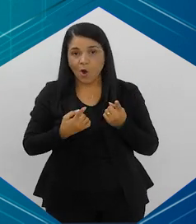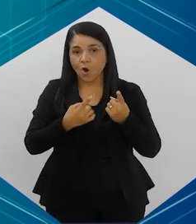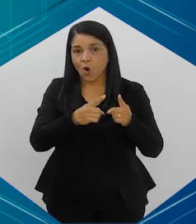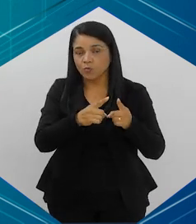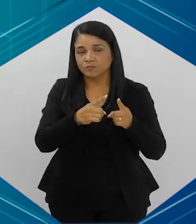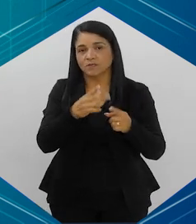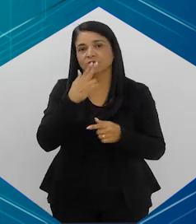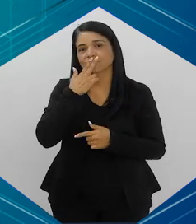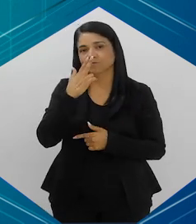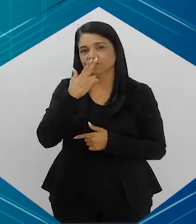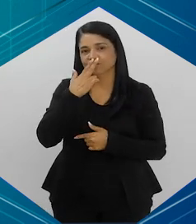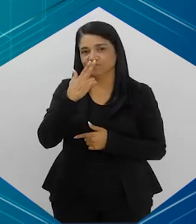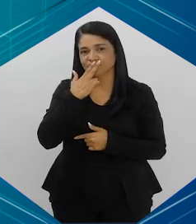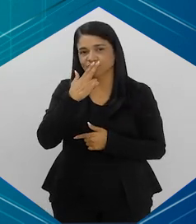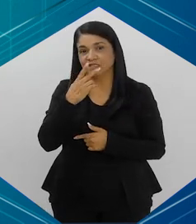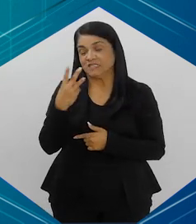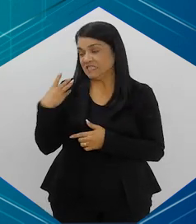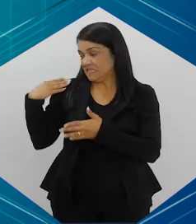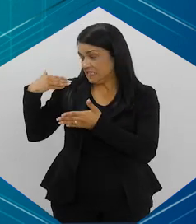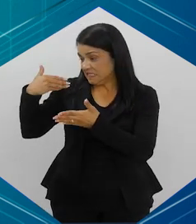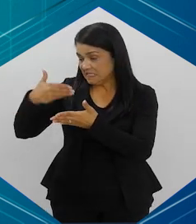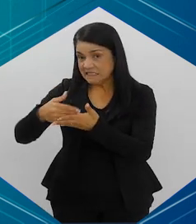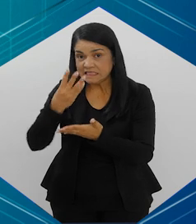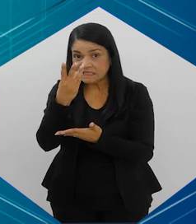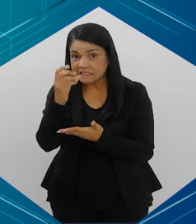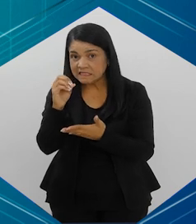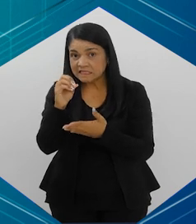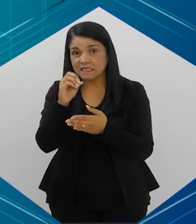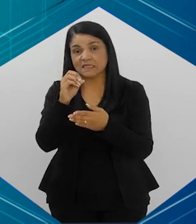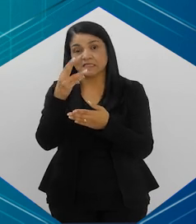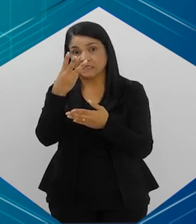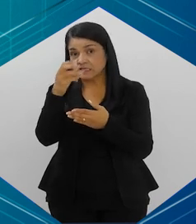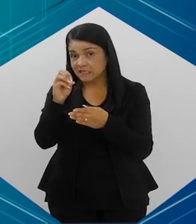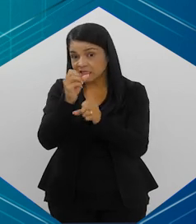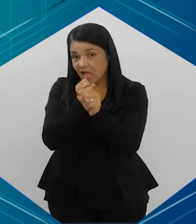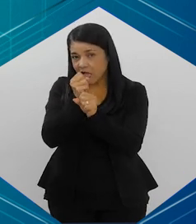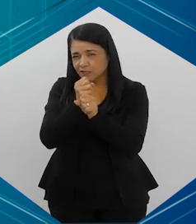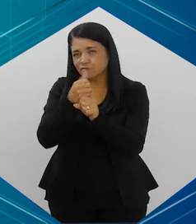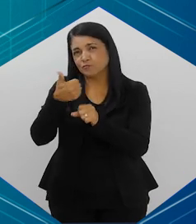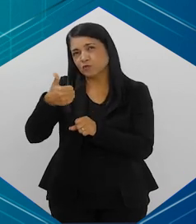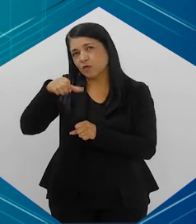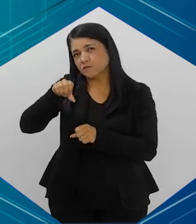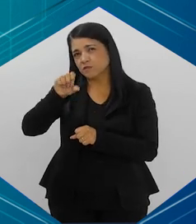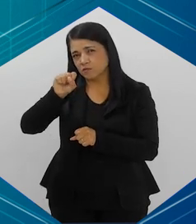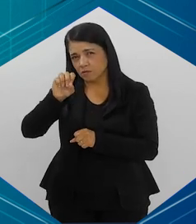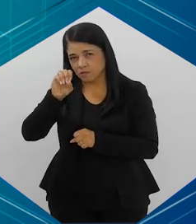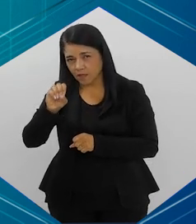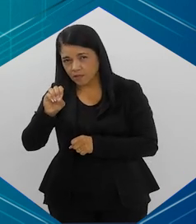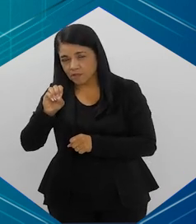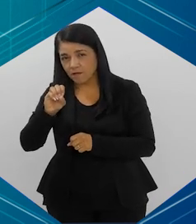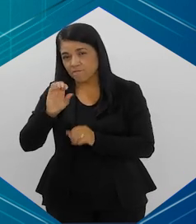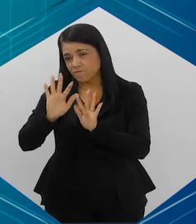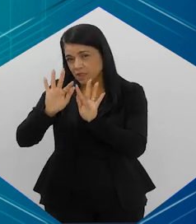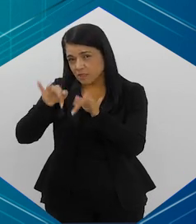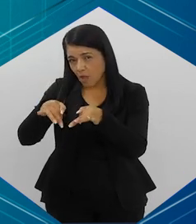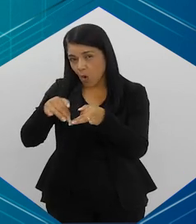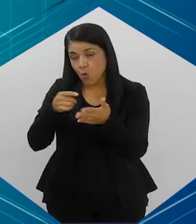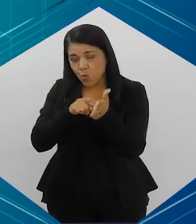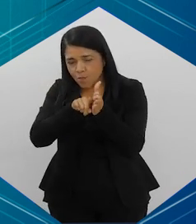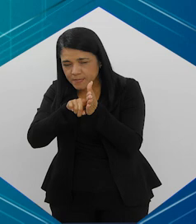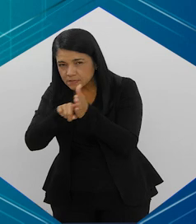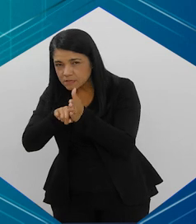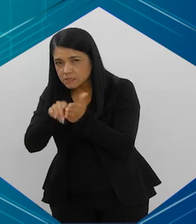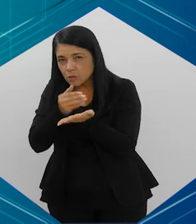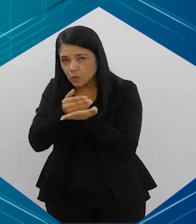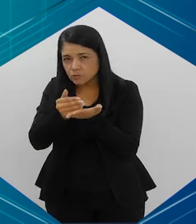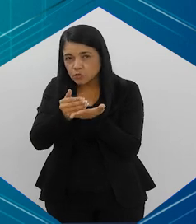de combate ao tabagismo, né, nesses últimos 30 anos, era, nos anos 80, começou, final dos anos 80, quando começaram